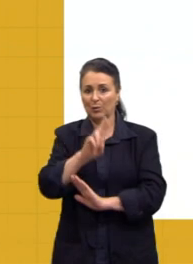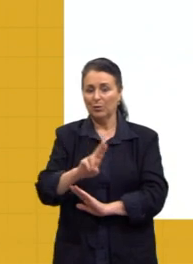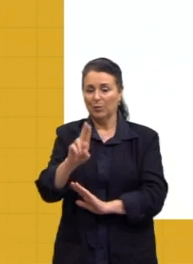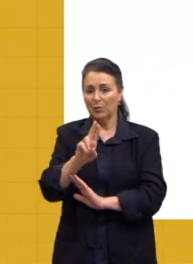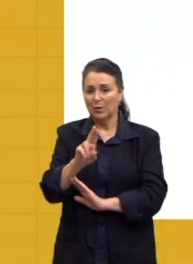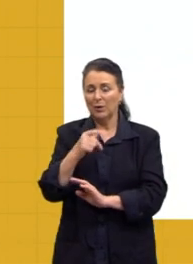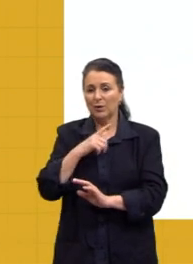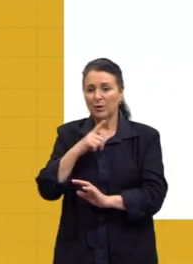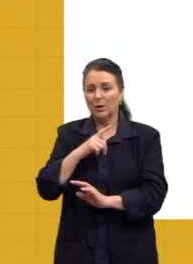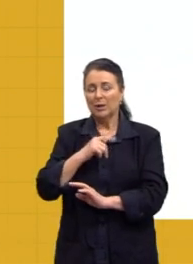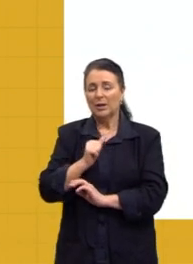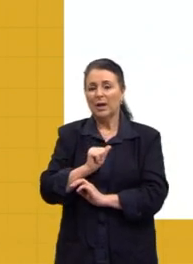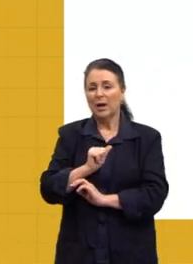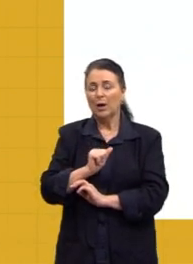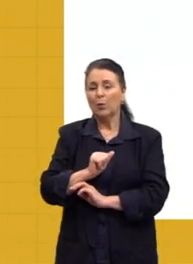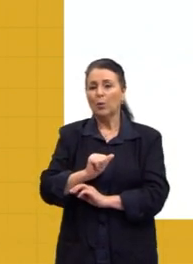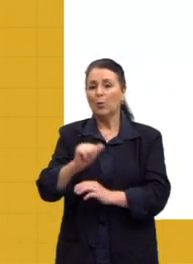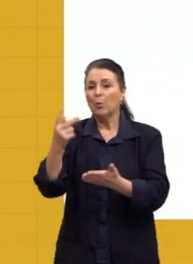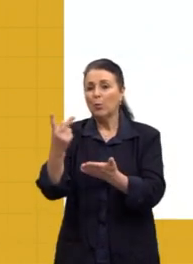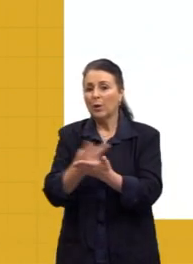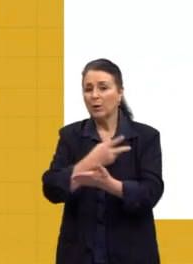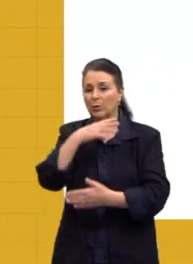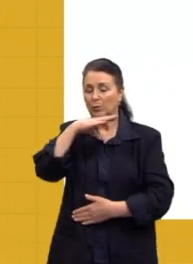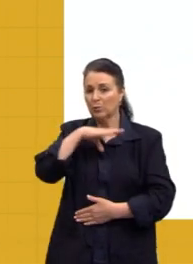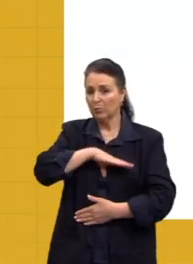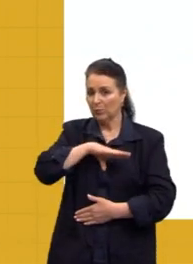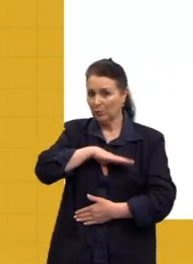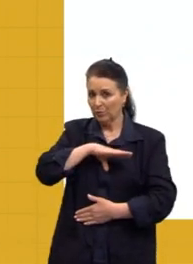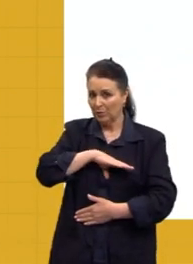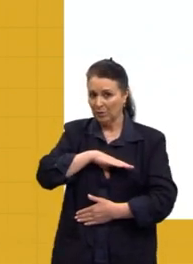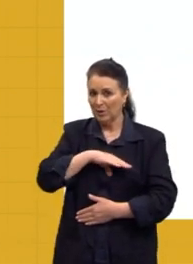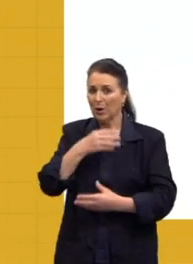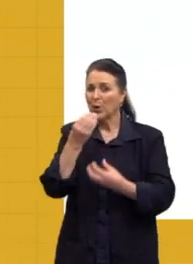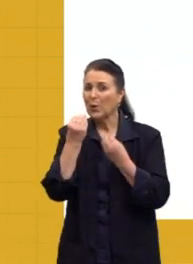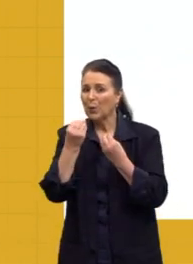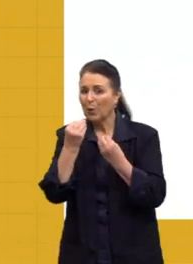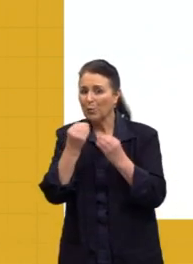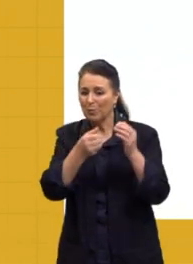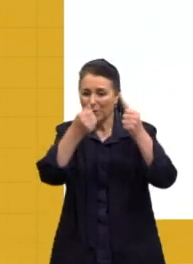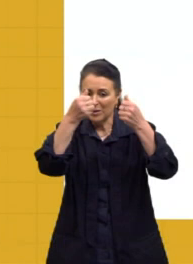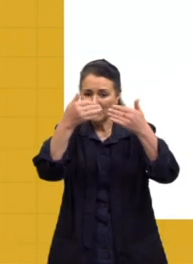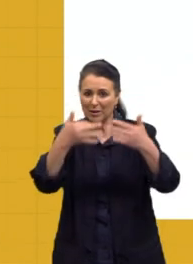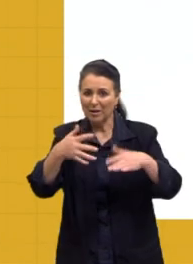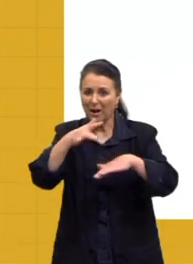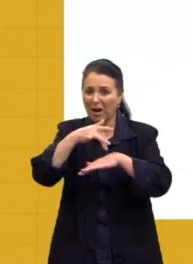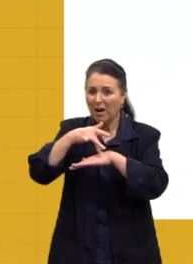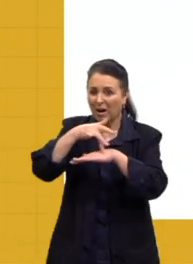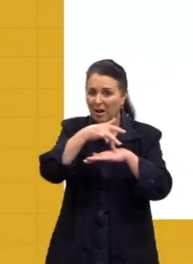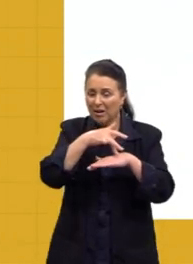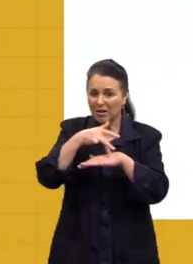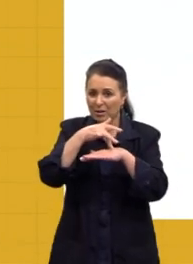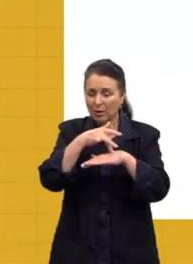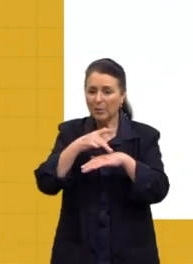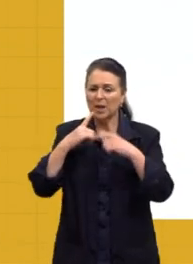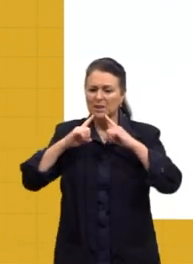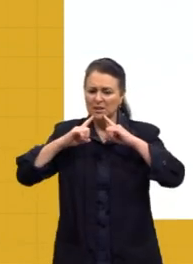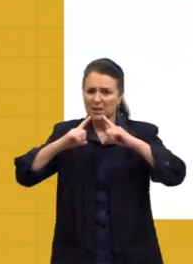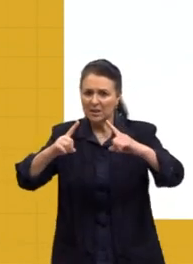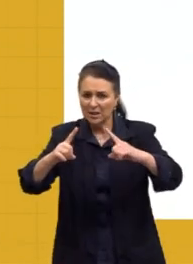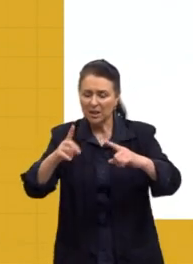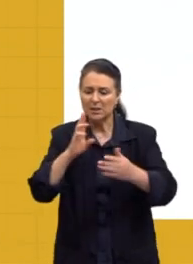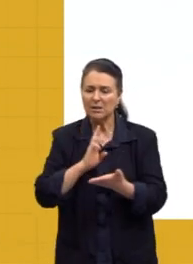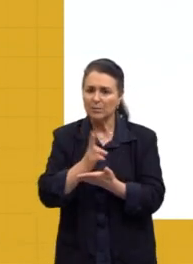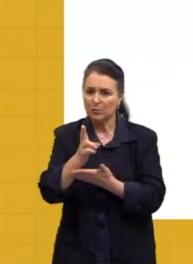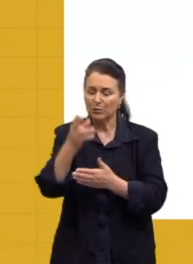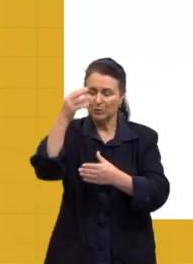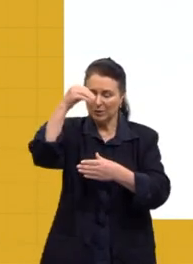Português, para vocês terem uma ideia de como essa ironia está presente, essa crítica, essa ironia está presente